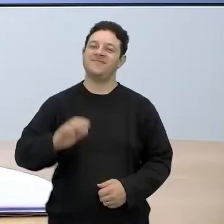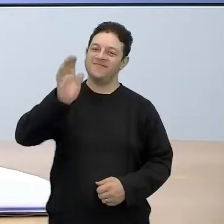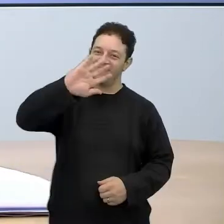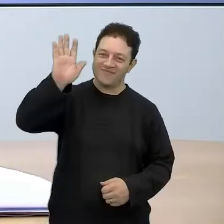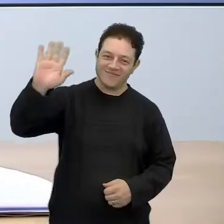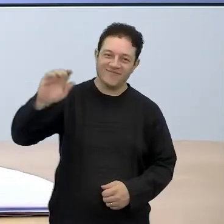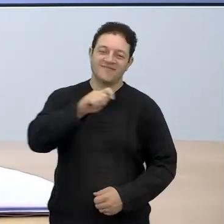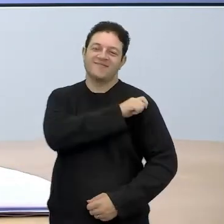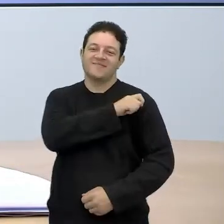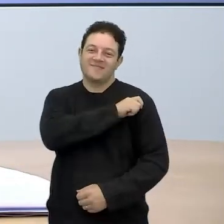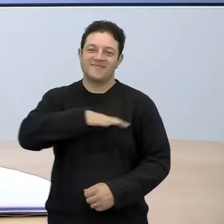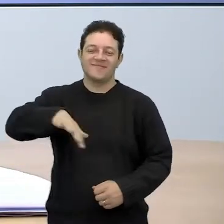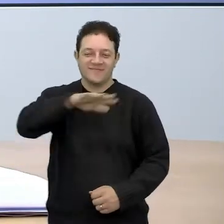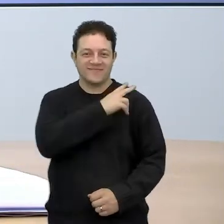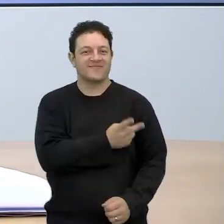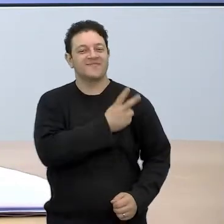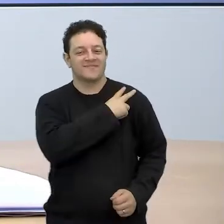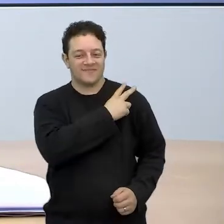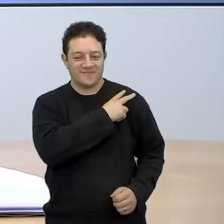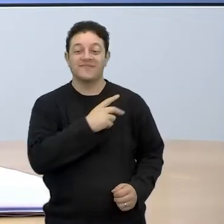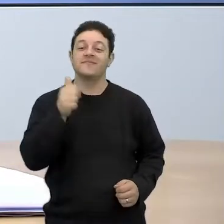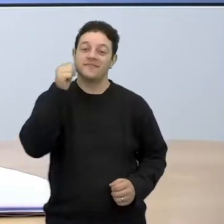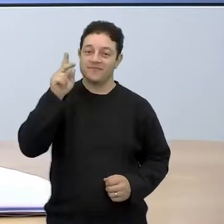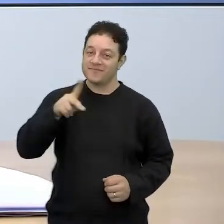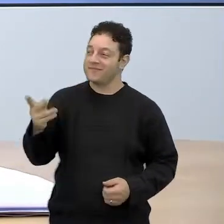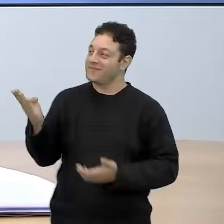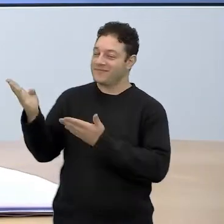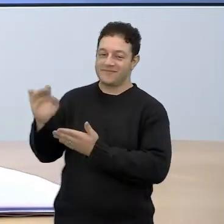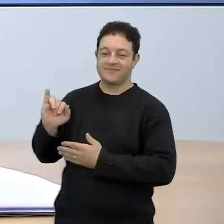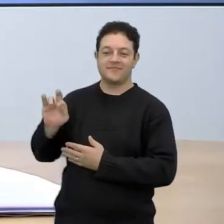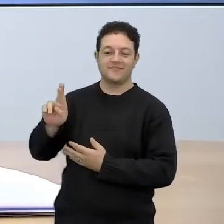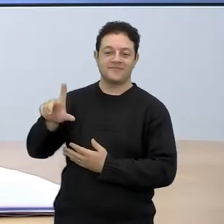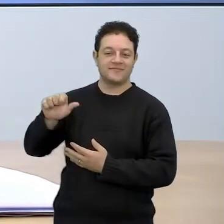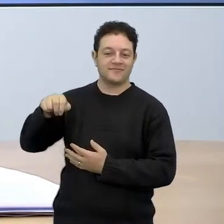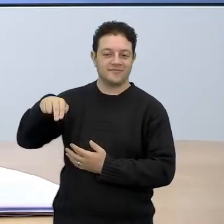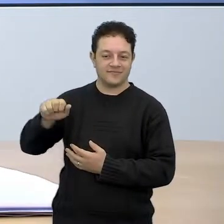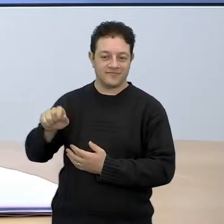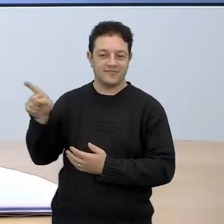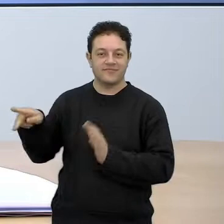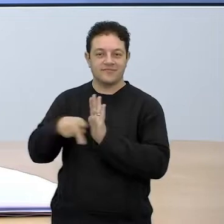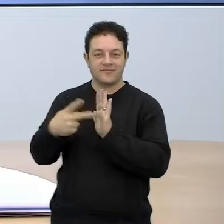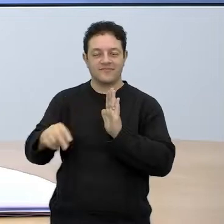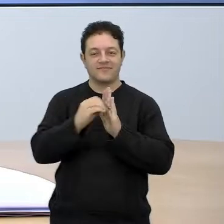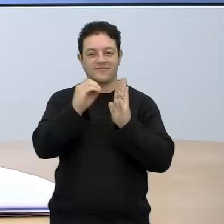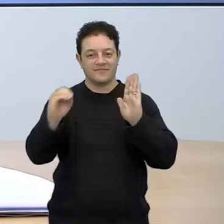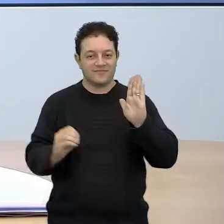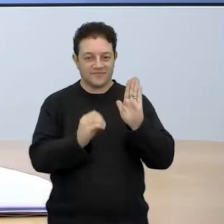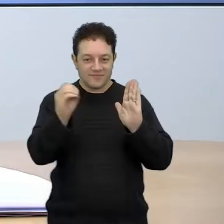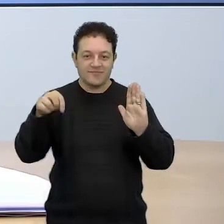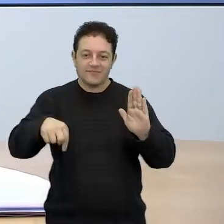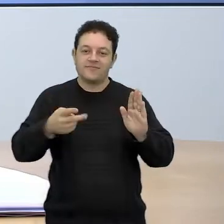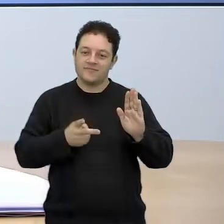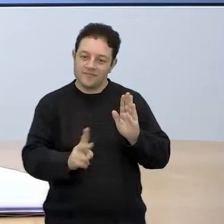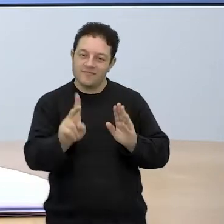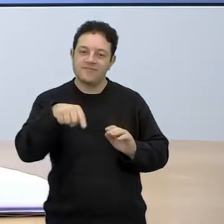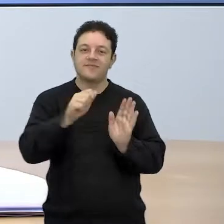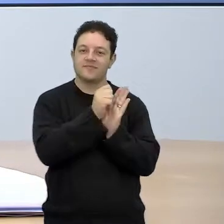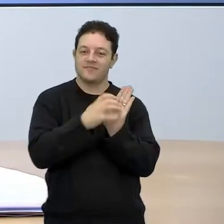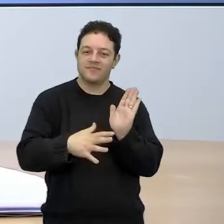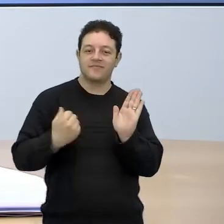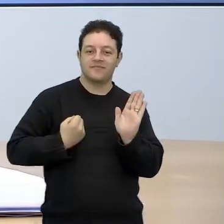Olá estudantes da segunda série, eu sou a professora Ilana aqui do Centro de Mídias. Nós estamos aí continuando nossa atividade